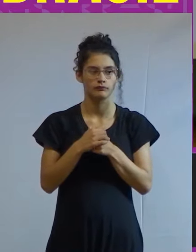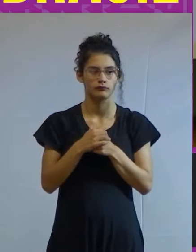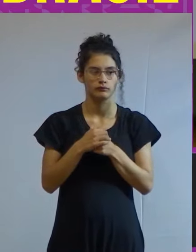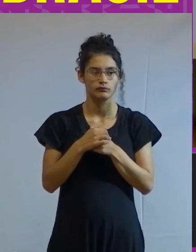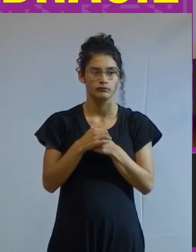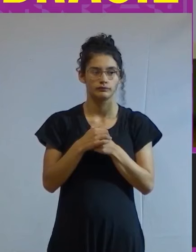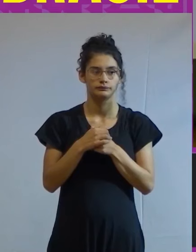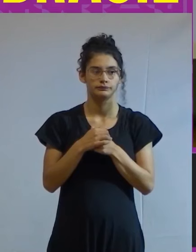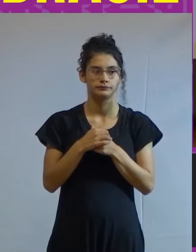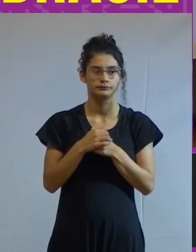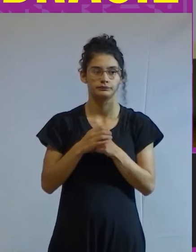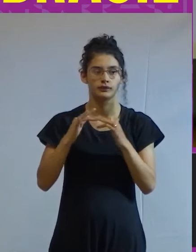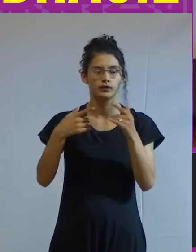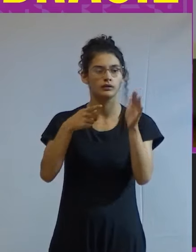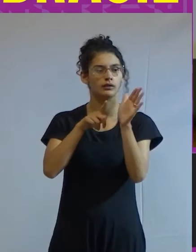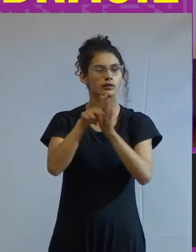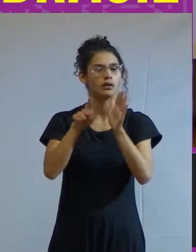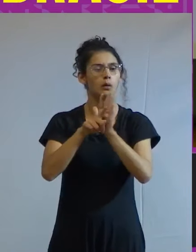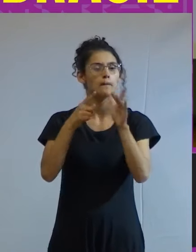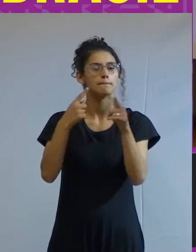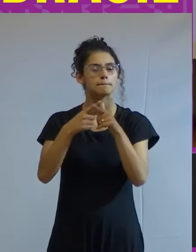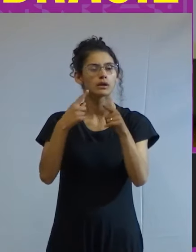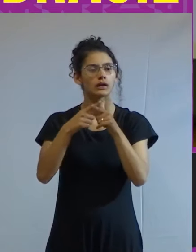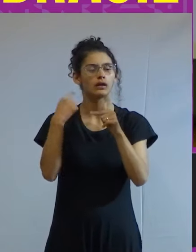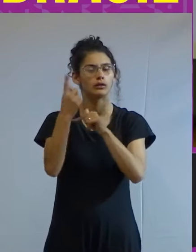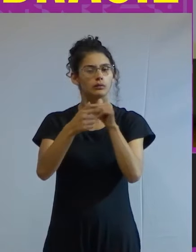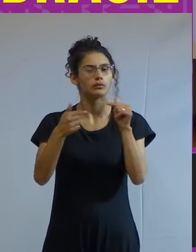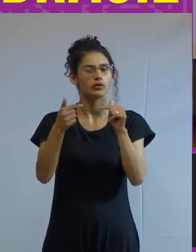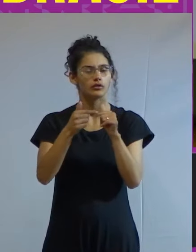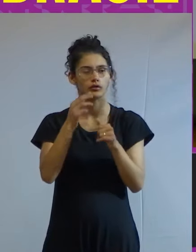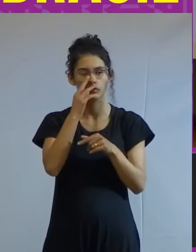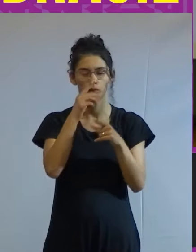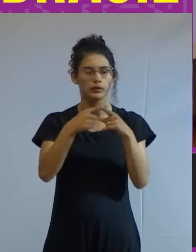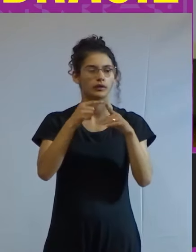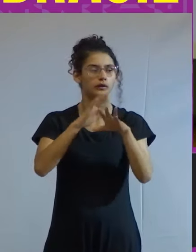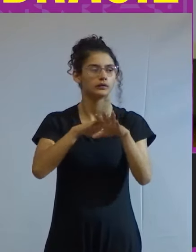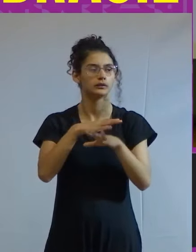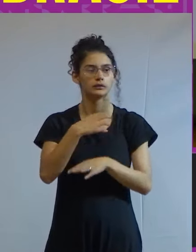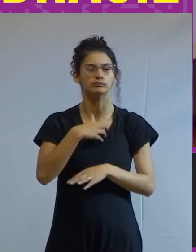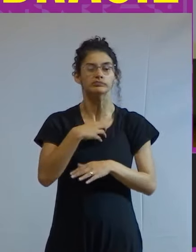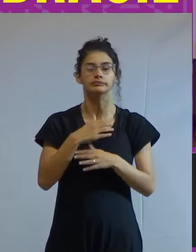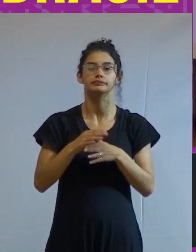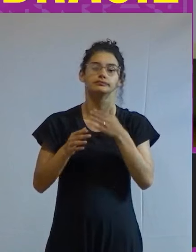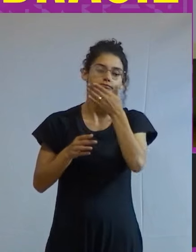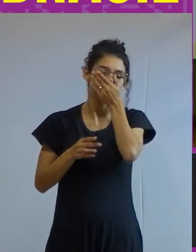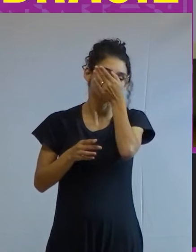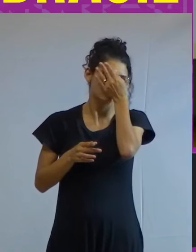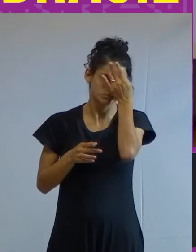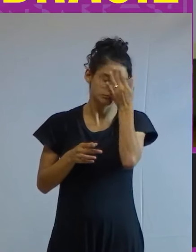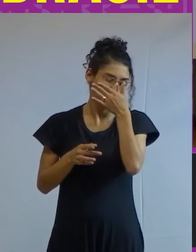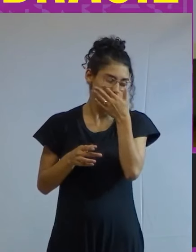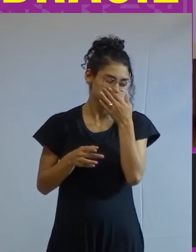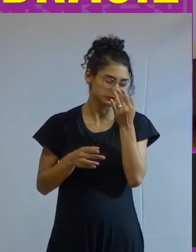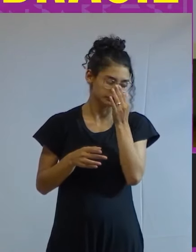e todo mundo se pergunta mas por que essa meta por que fazer isso assim bom porque